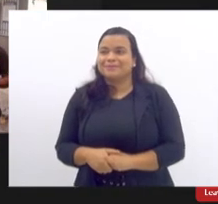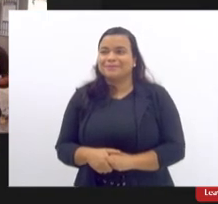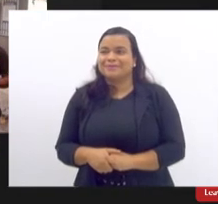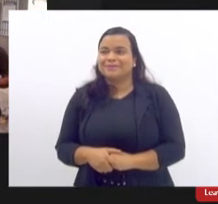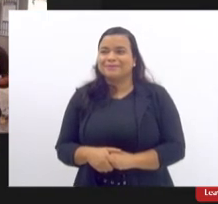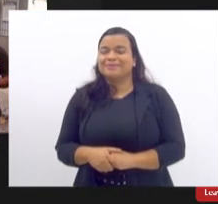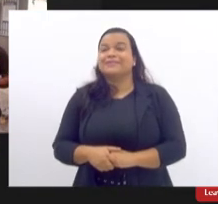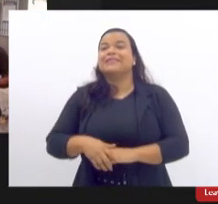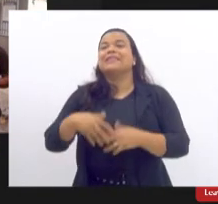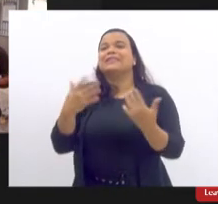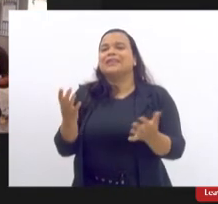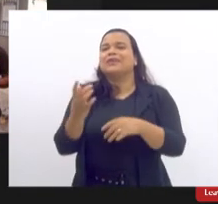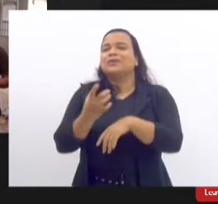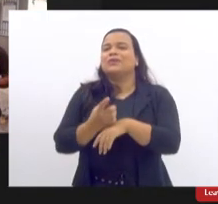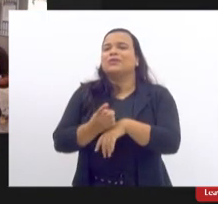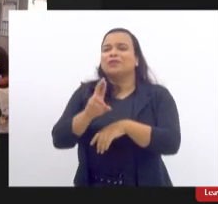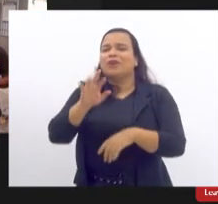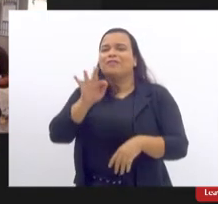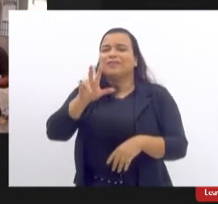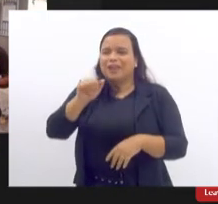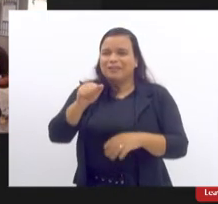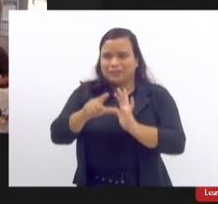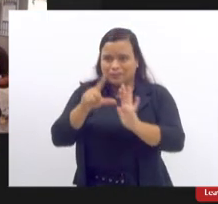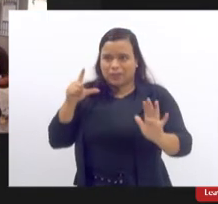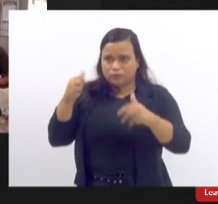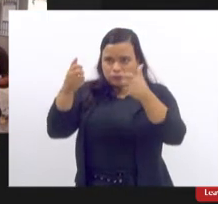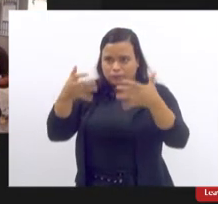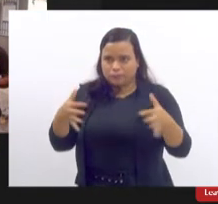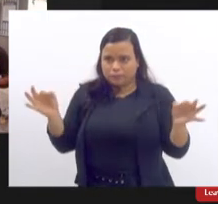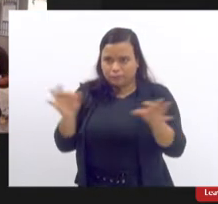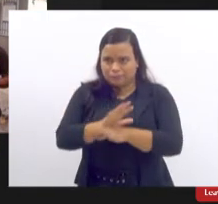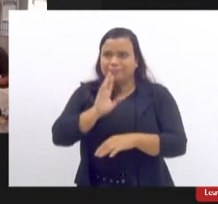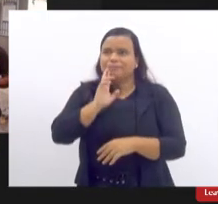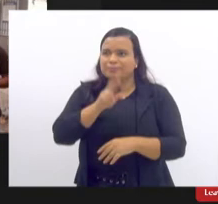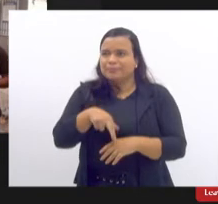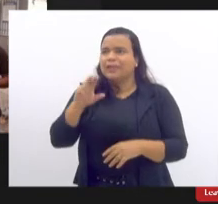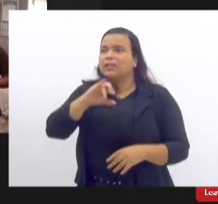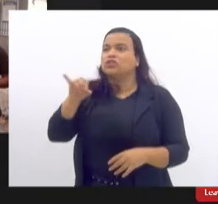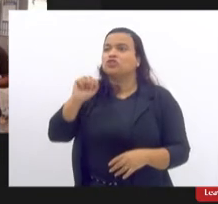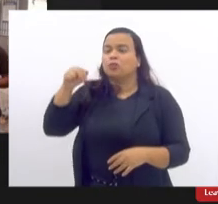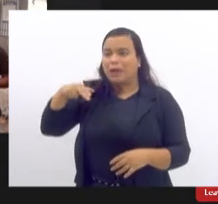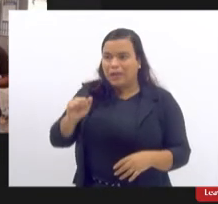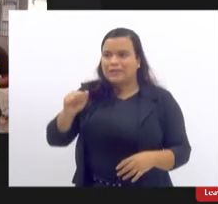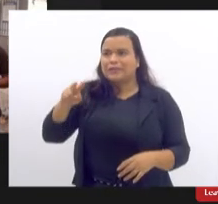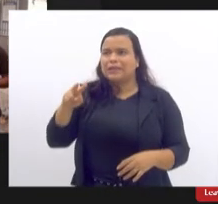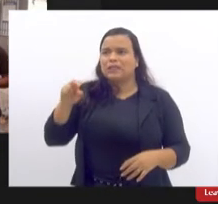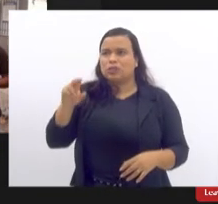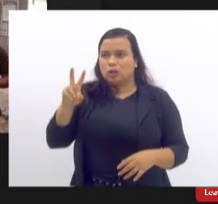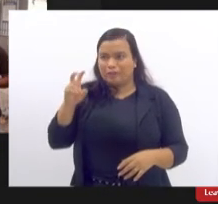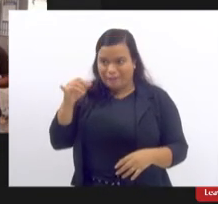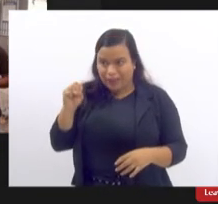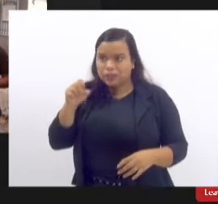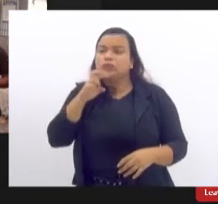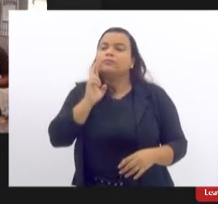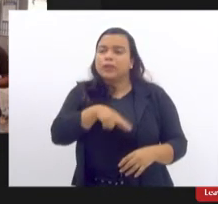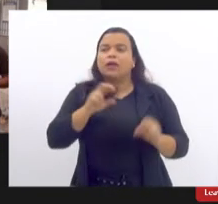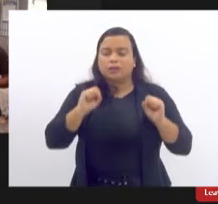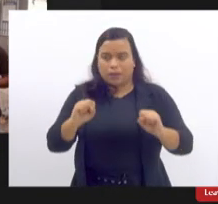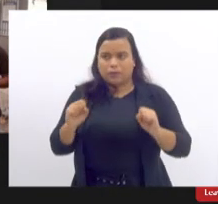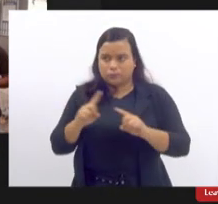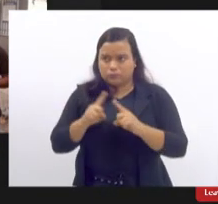doutora Flávia então dizia antes de responder ouçamos a Joana Novaes e depois responde as duas em conjunto